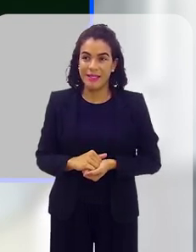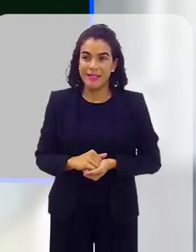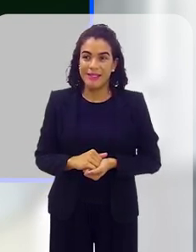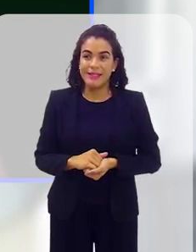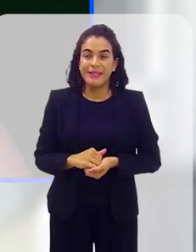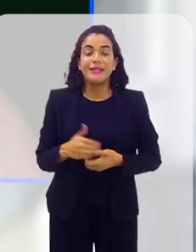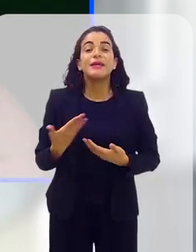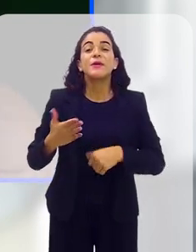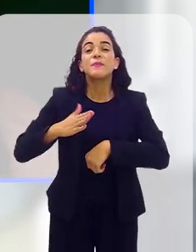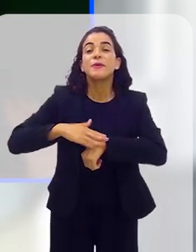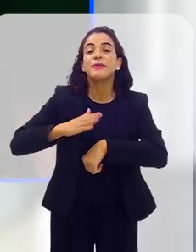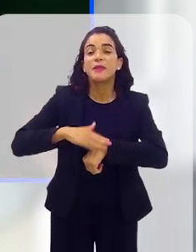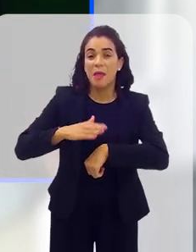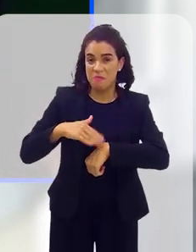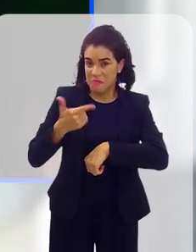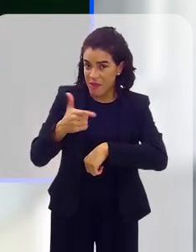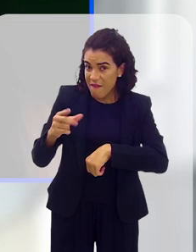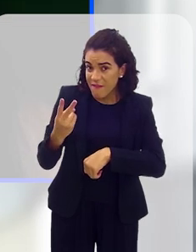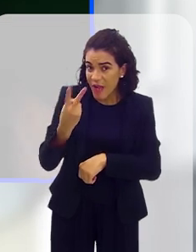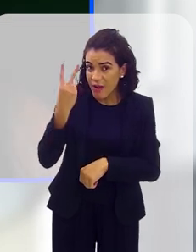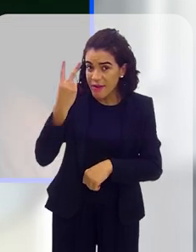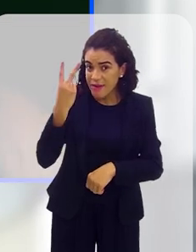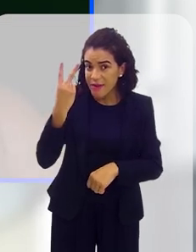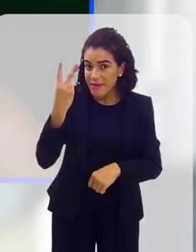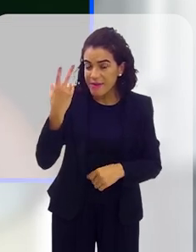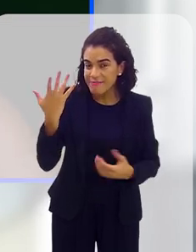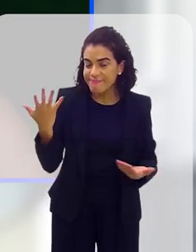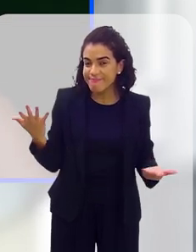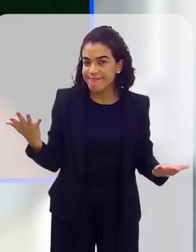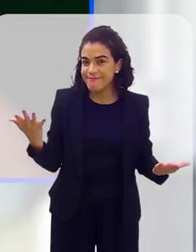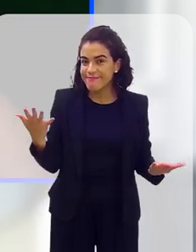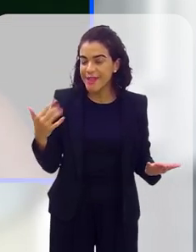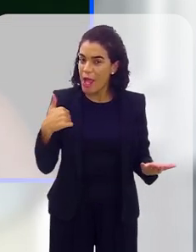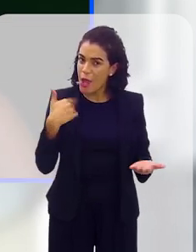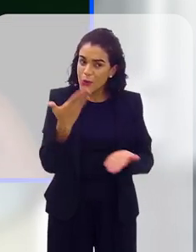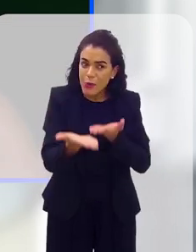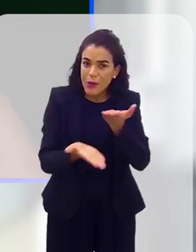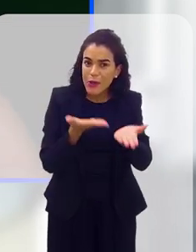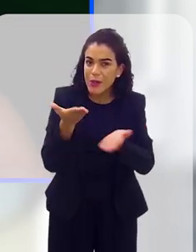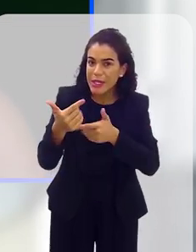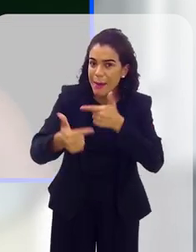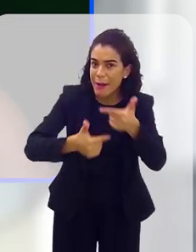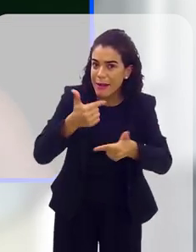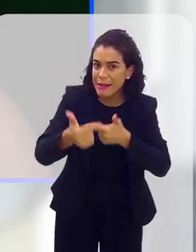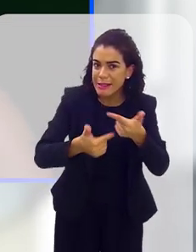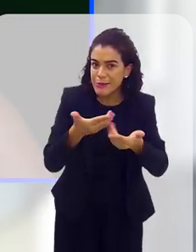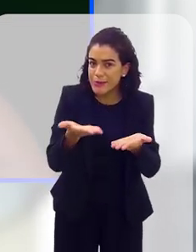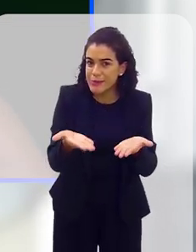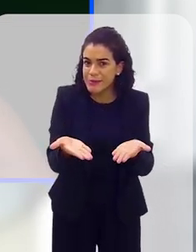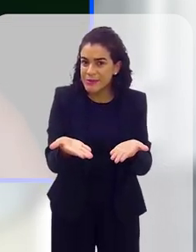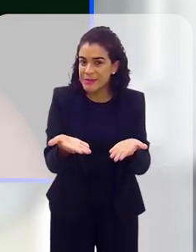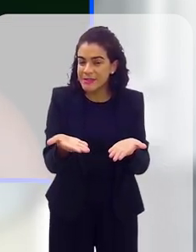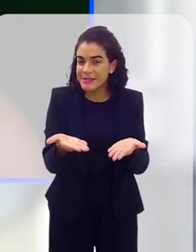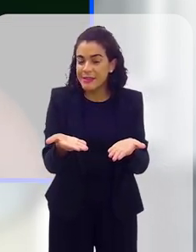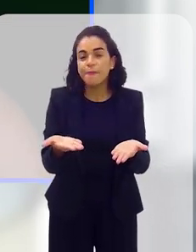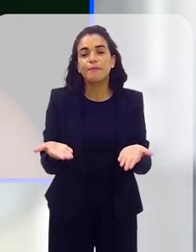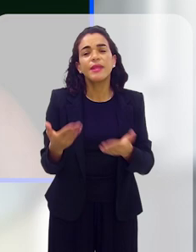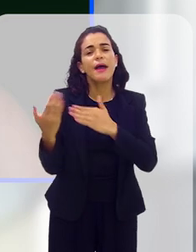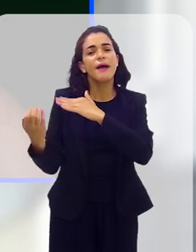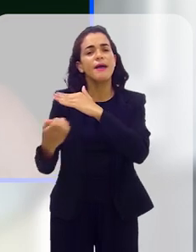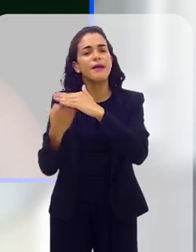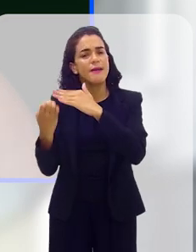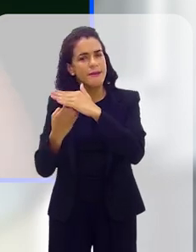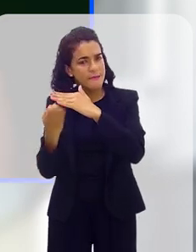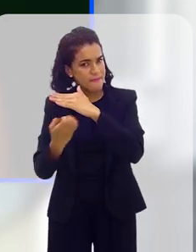né, e aí o meu tempo, não vale nada, eu não estou prestando um serviço, eu não estou trabalhando,